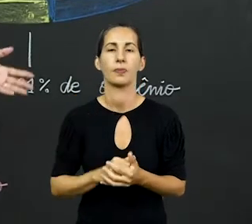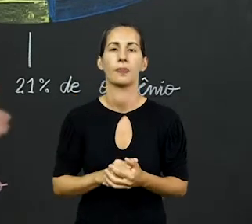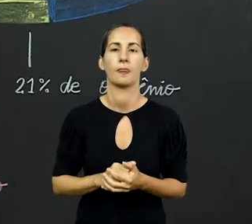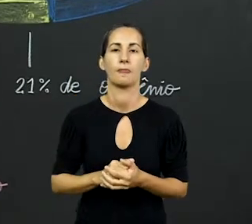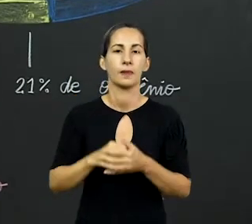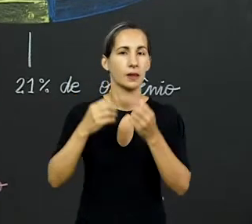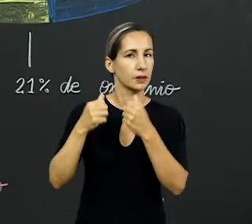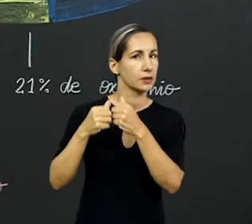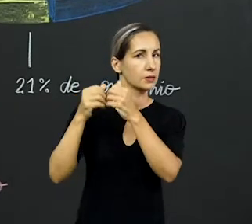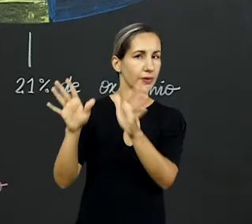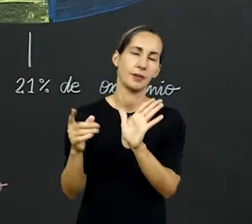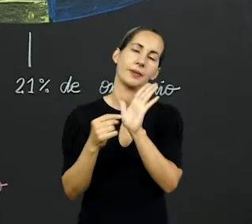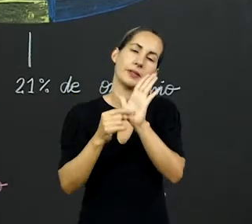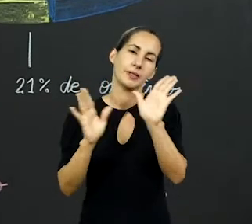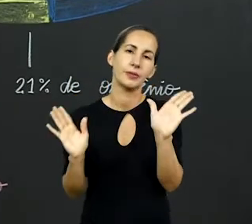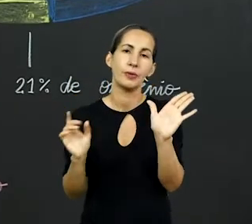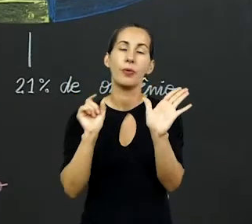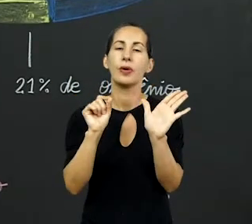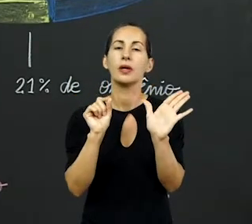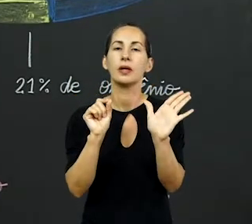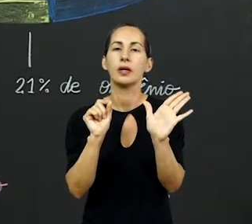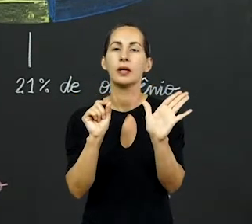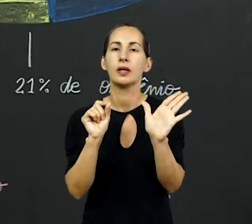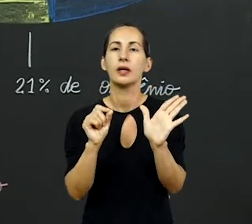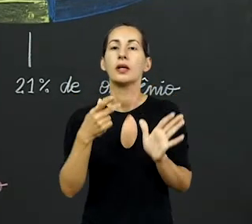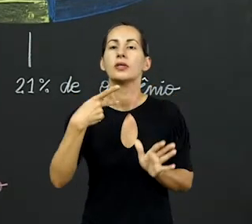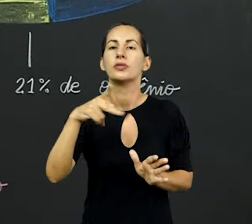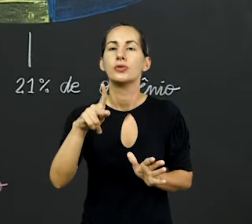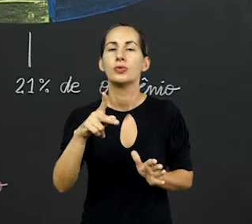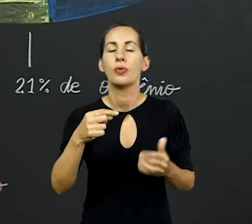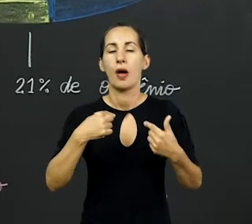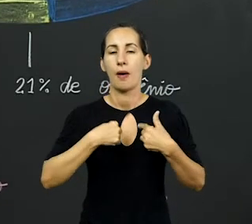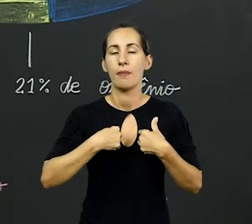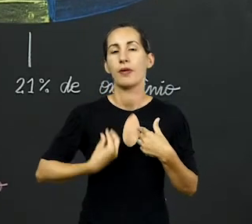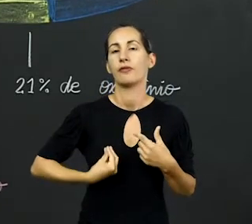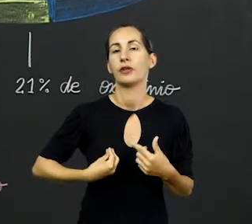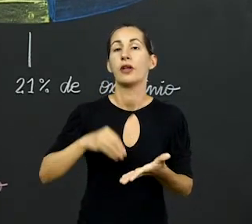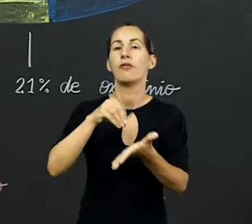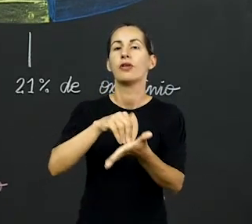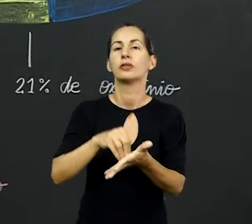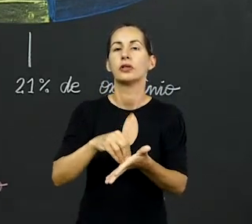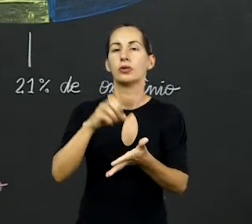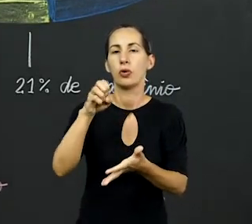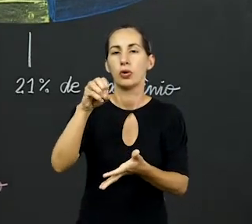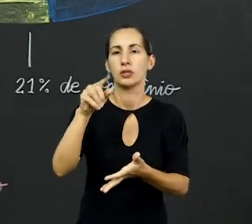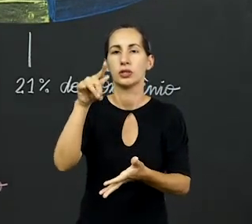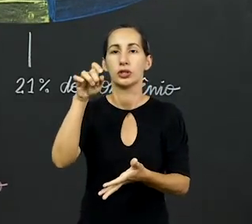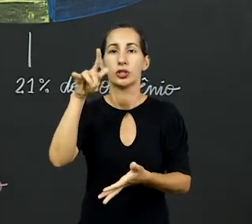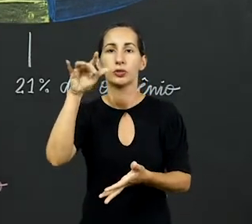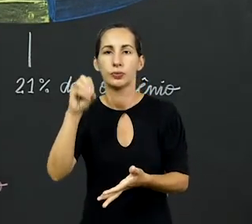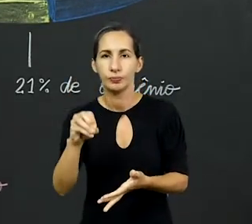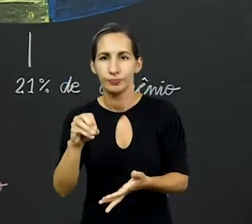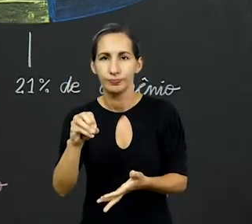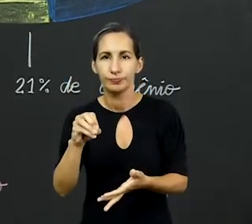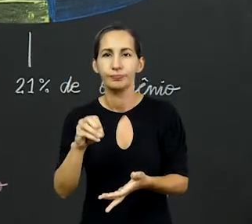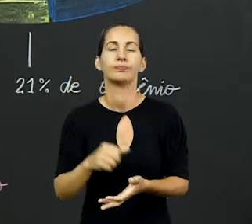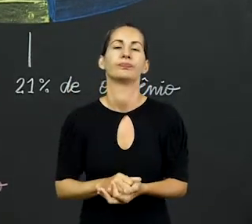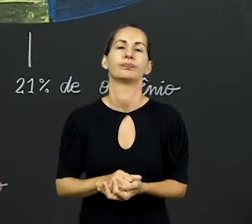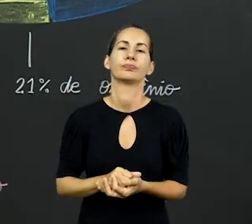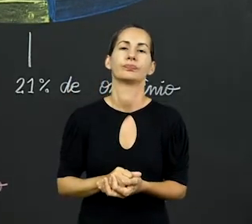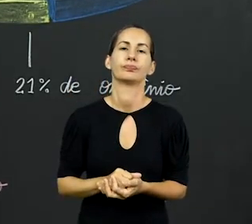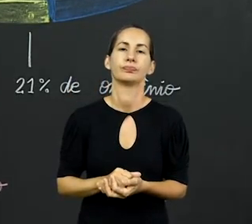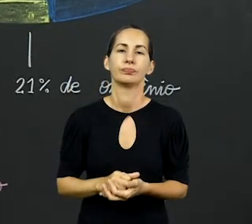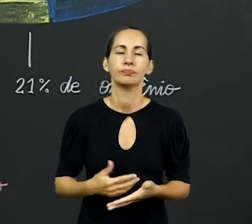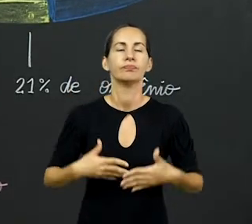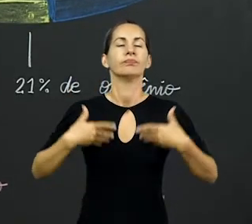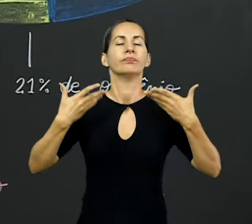dispensa apresentações, né? O que seria da sua e da minha vida sem oxigênio? Ele é? Aí a nossa